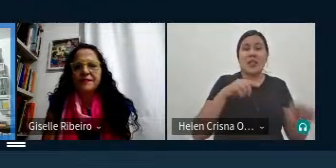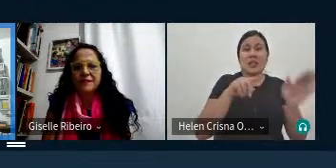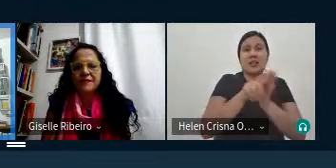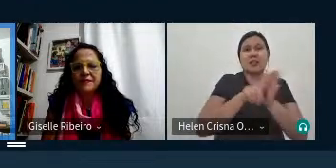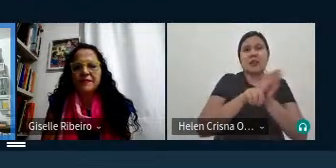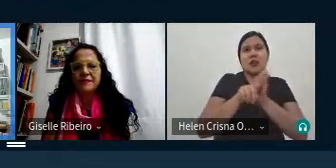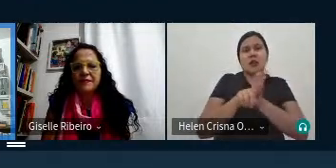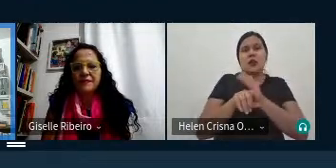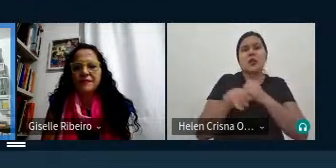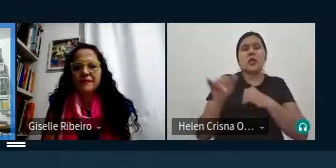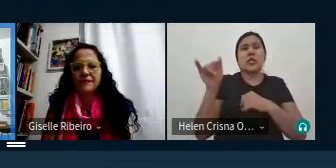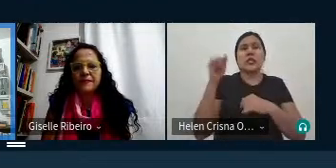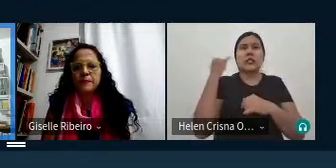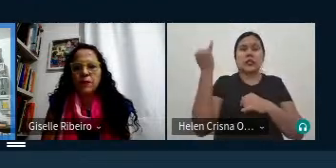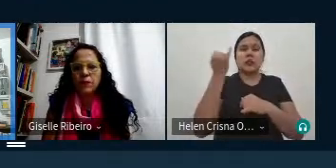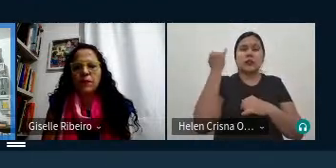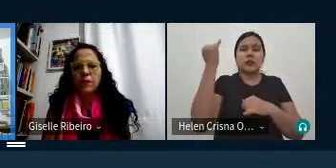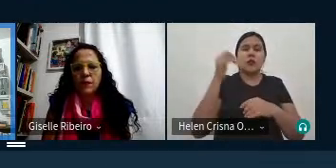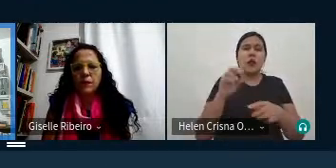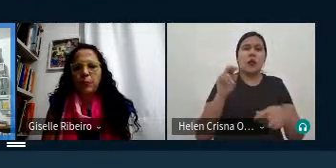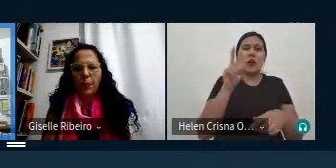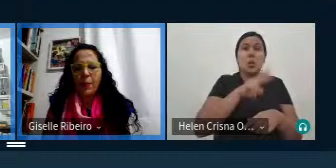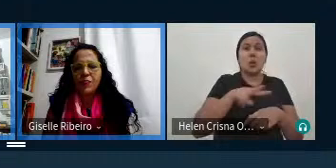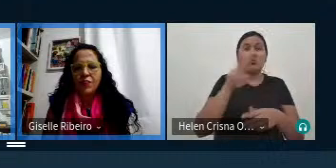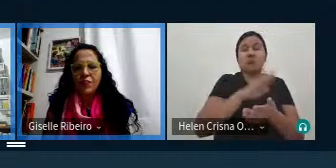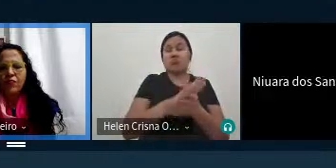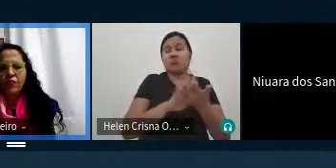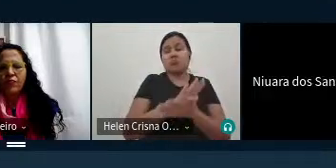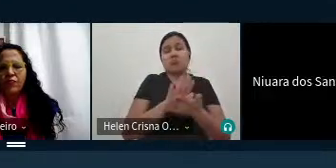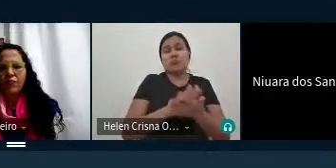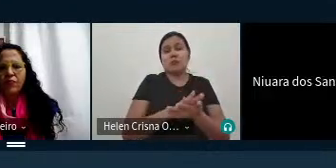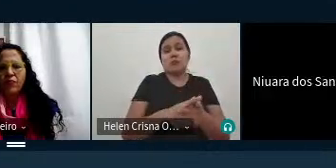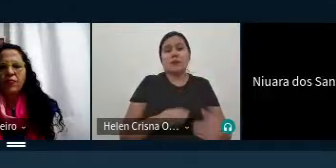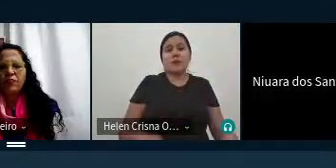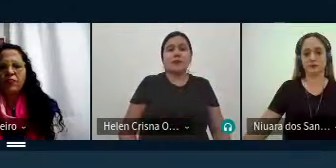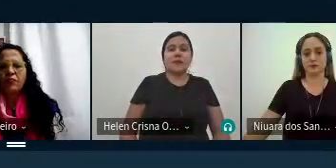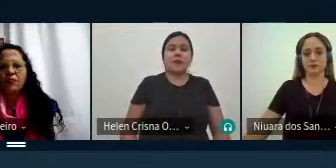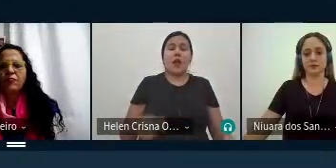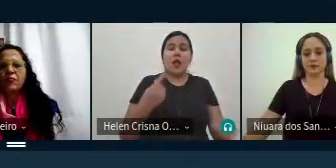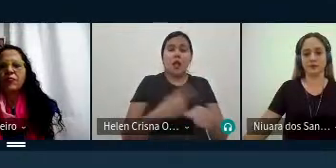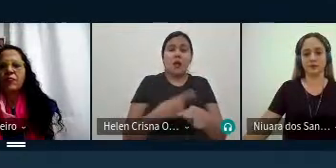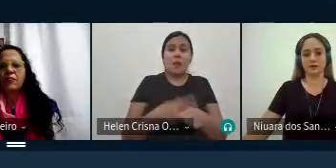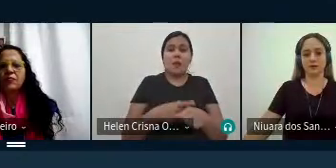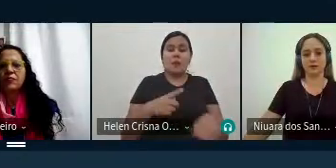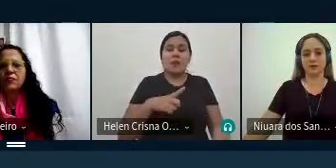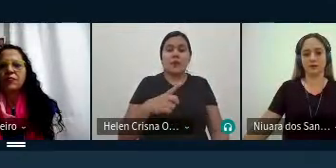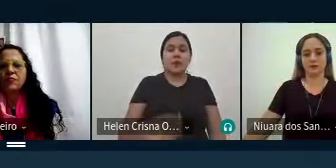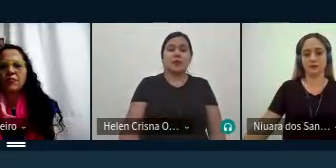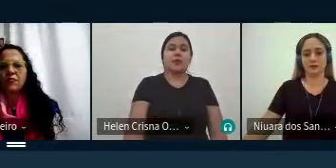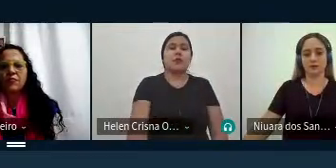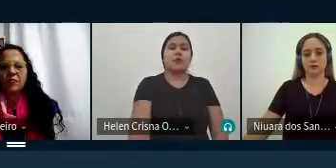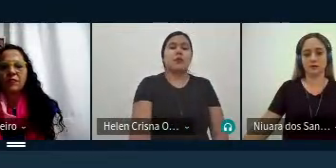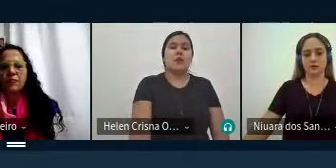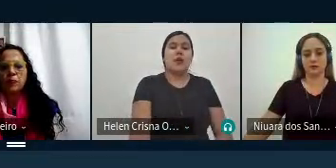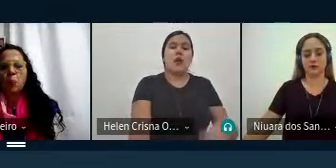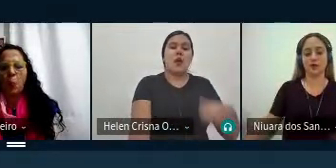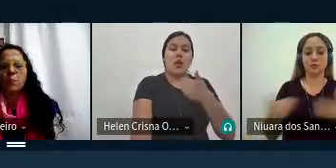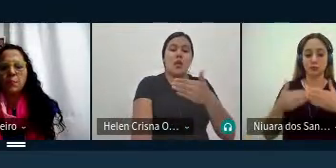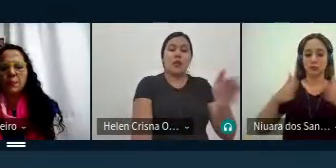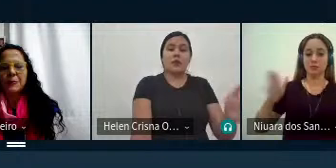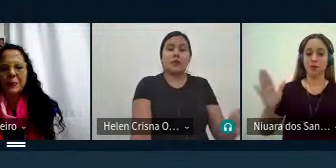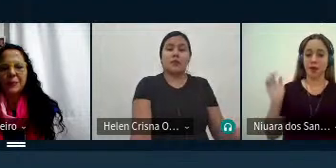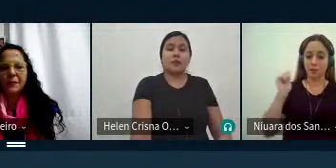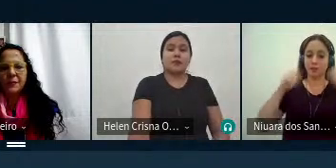super super interessantes que não estão visíveis né e são nesse e é nesse momento que a gente expande essa possibilidade